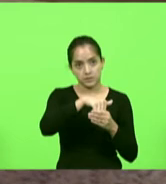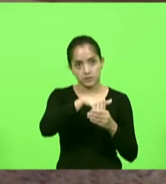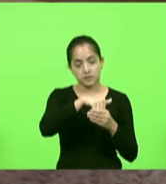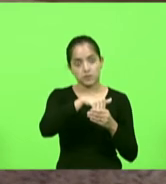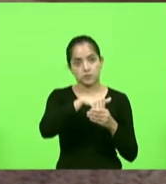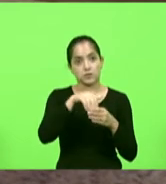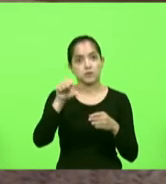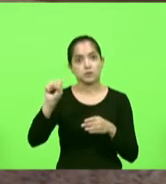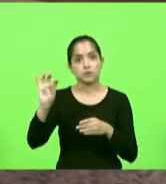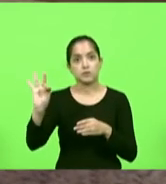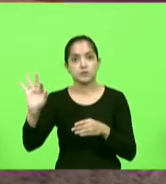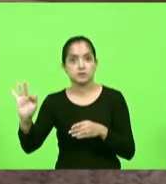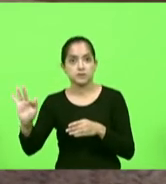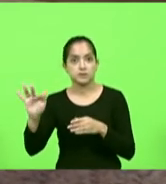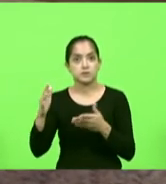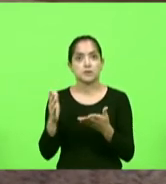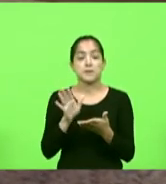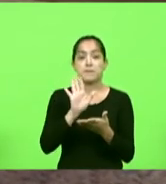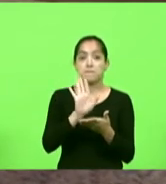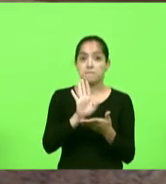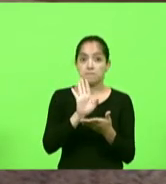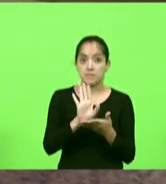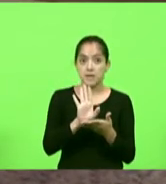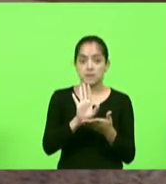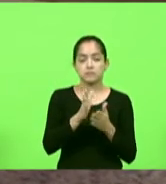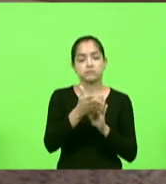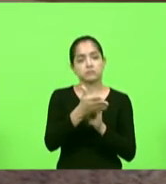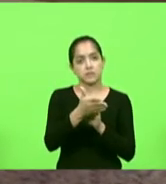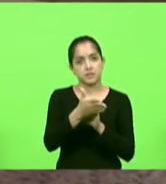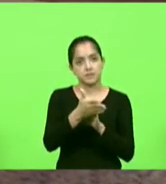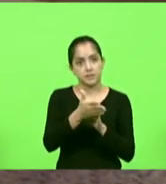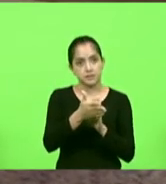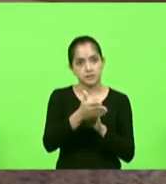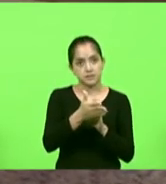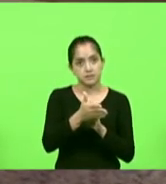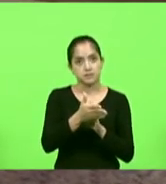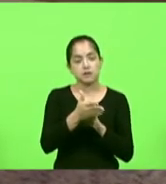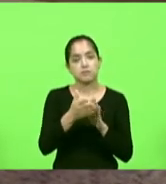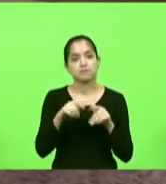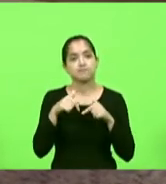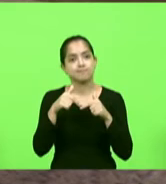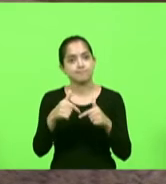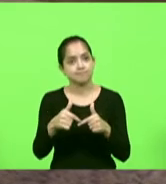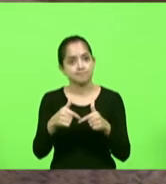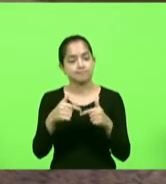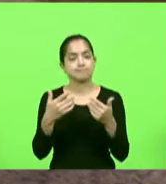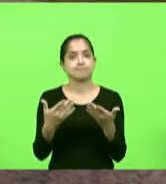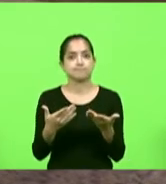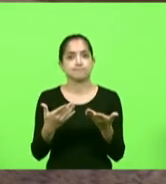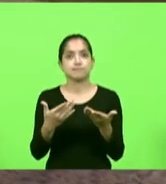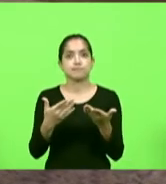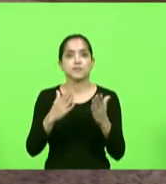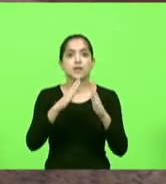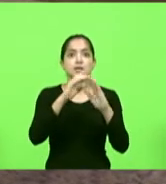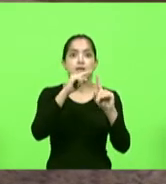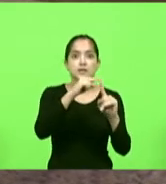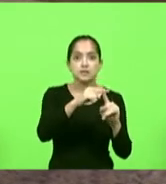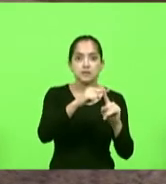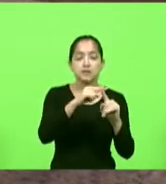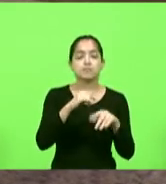para o plenário do Supremo mas quero parabenizá-lo e dizer que a igreja ela é